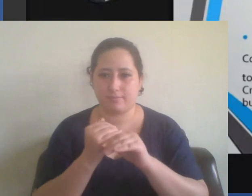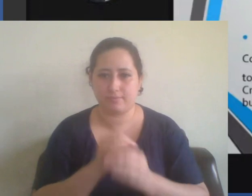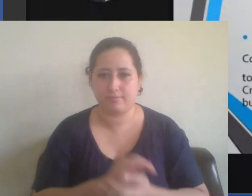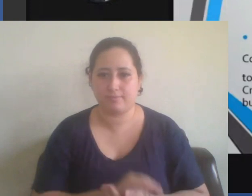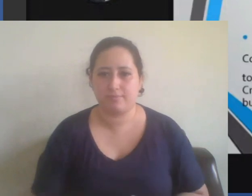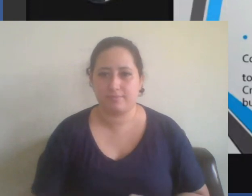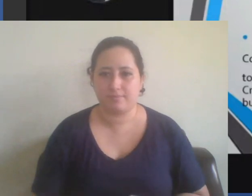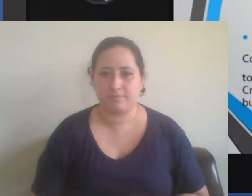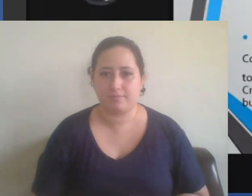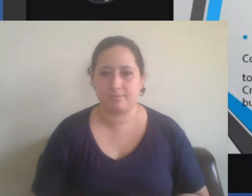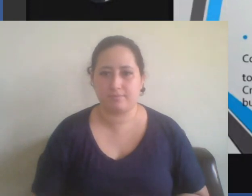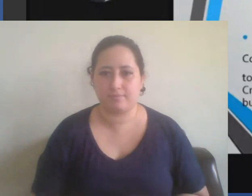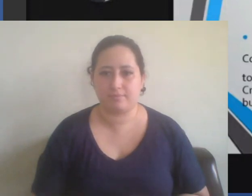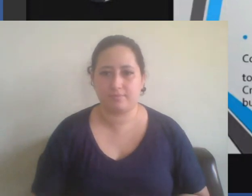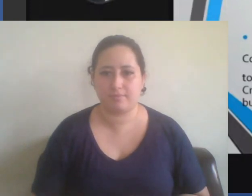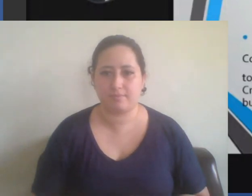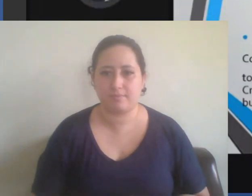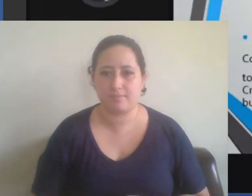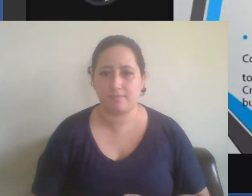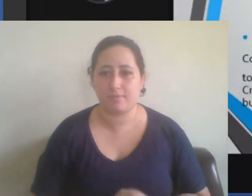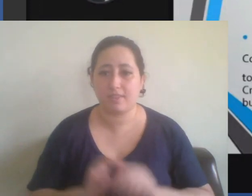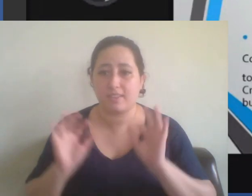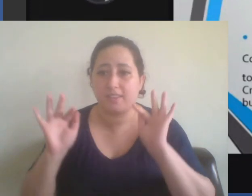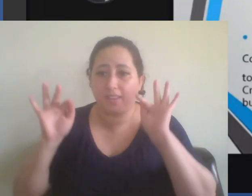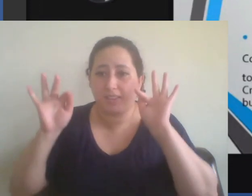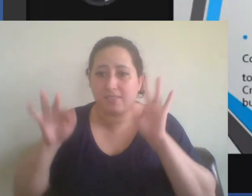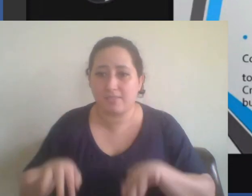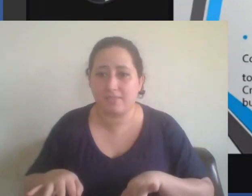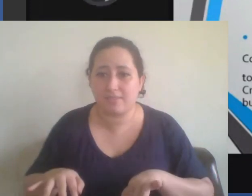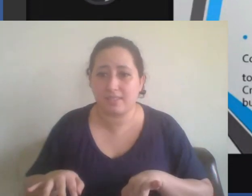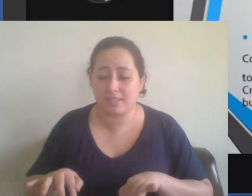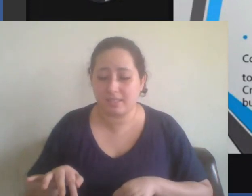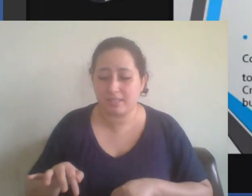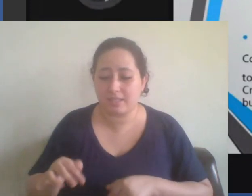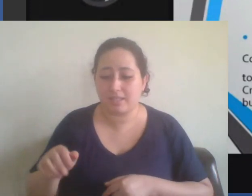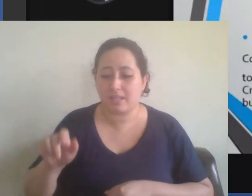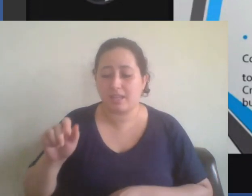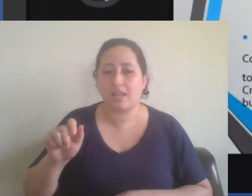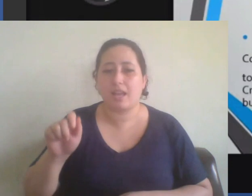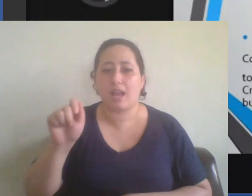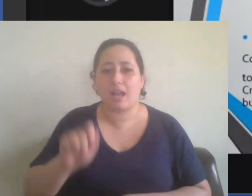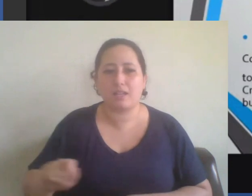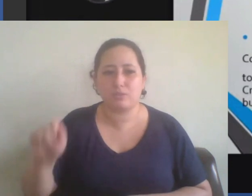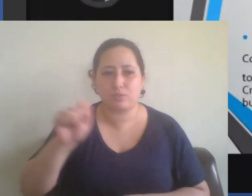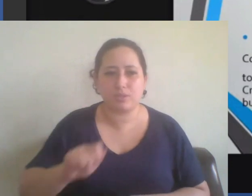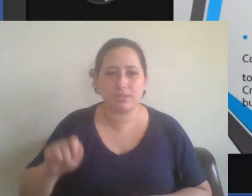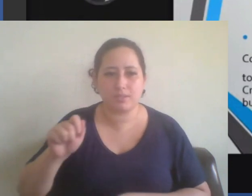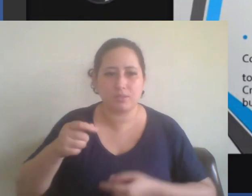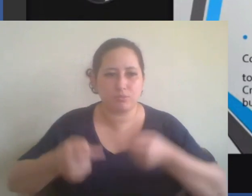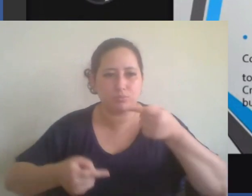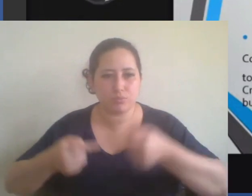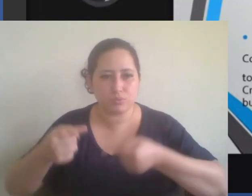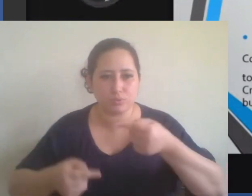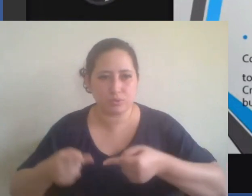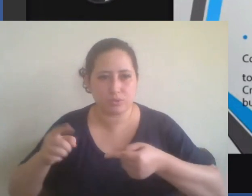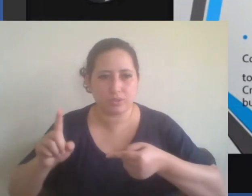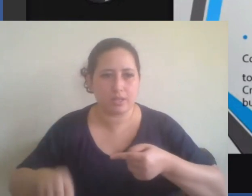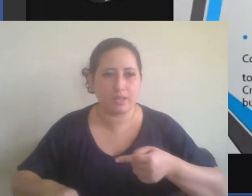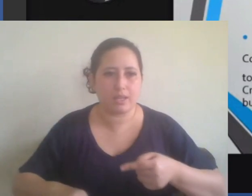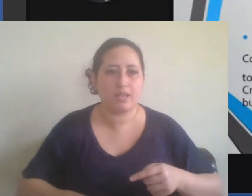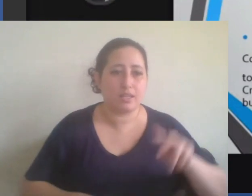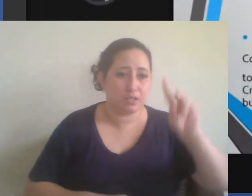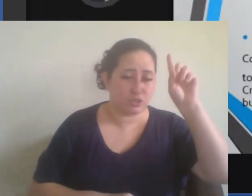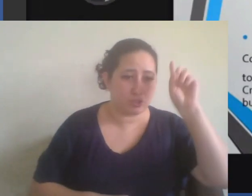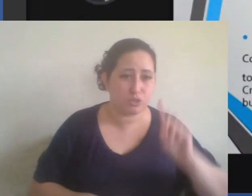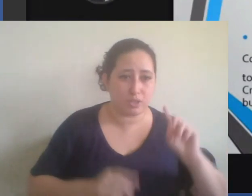O fim de toda associação política é a conservação dos direitos naturais